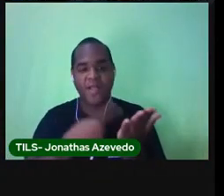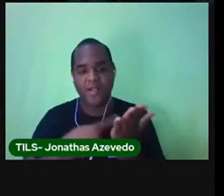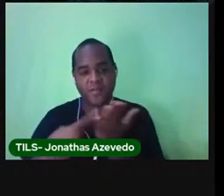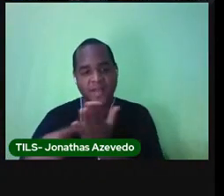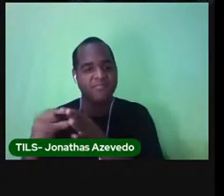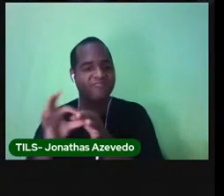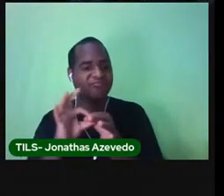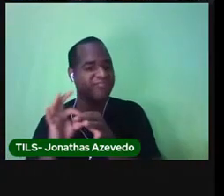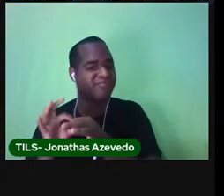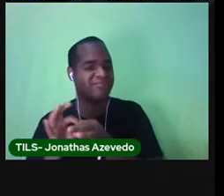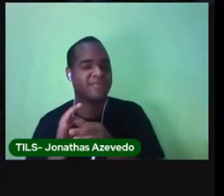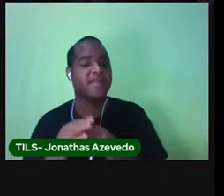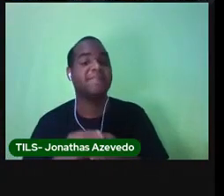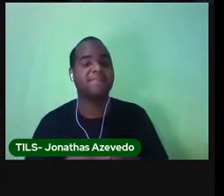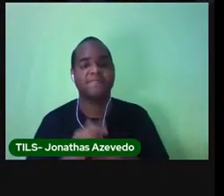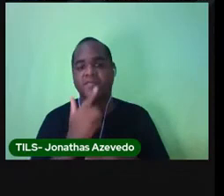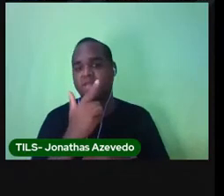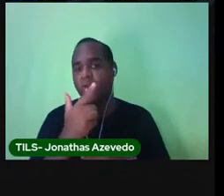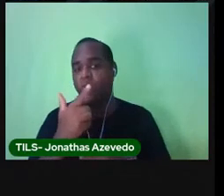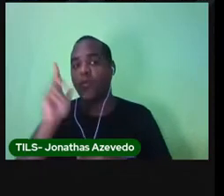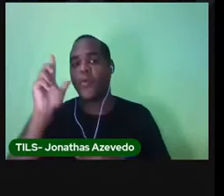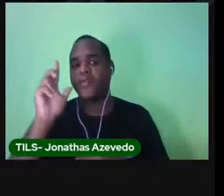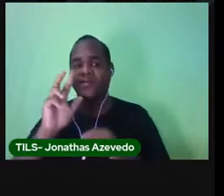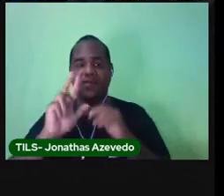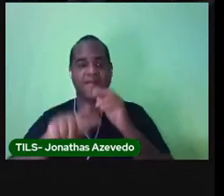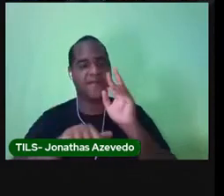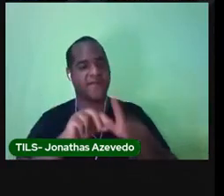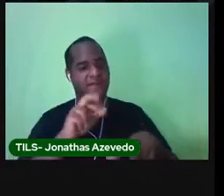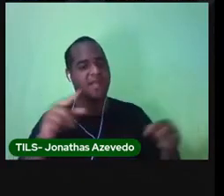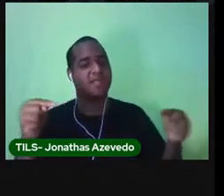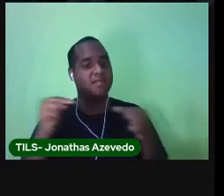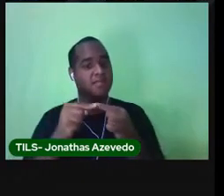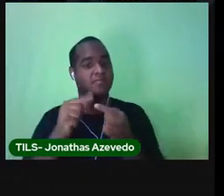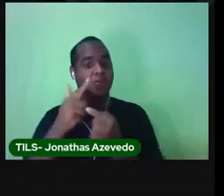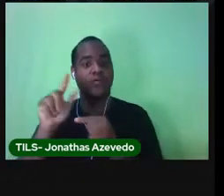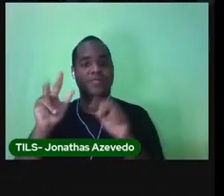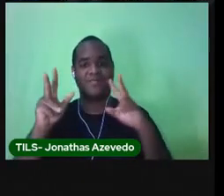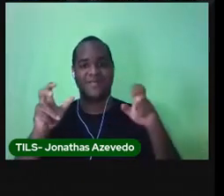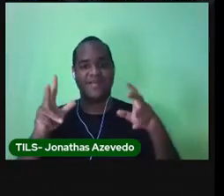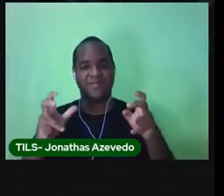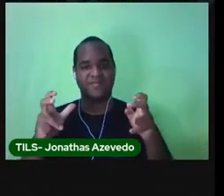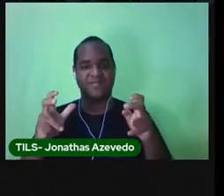Qual foi o outro assunto que nós estudamos? Qual foi o outro tema?